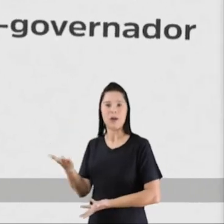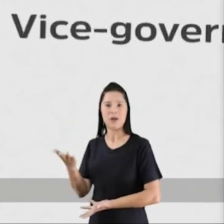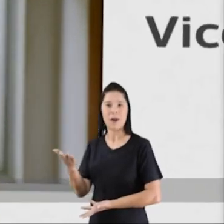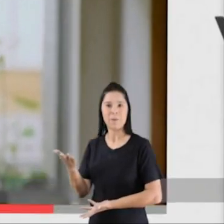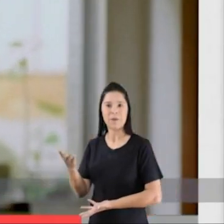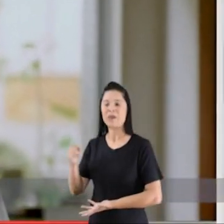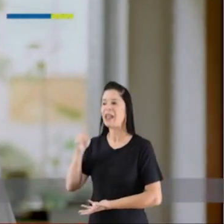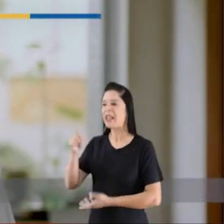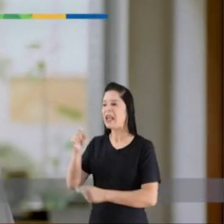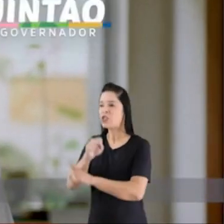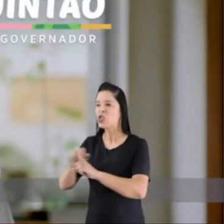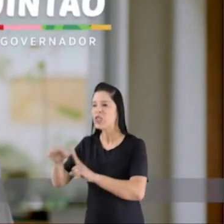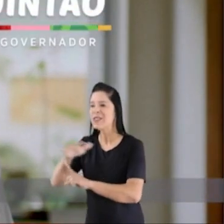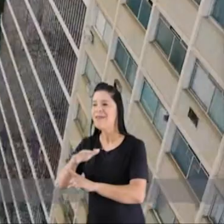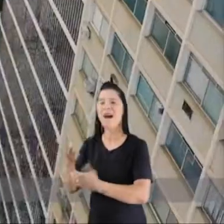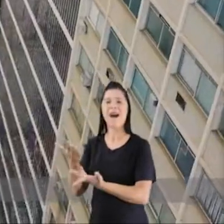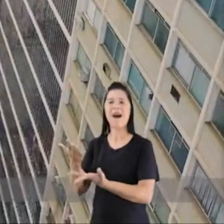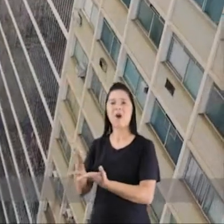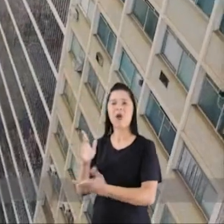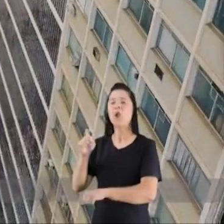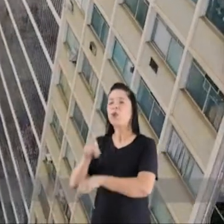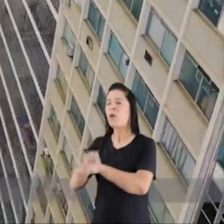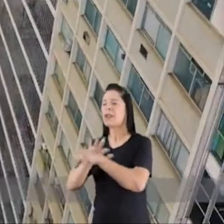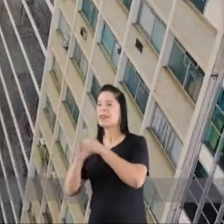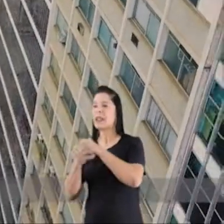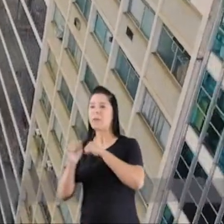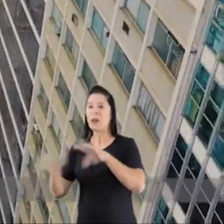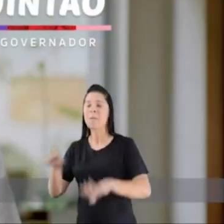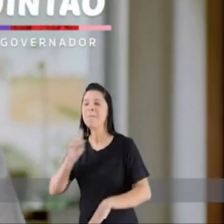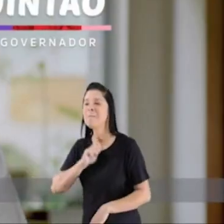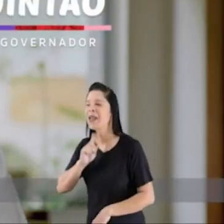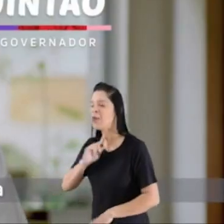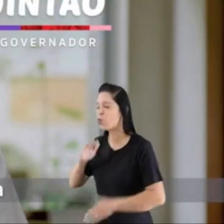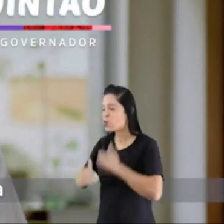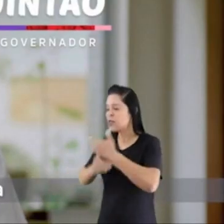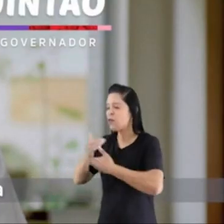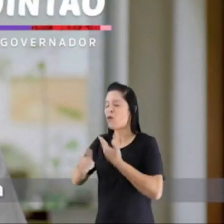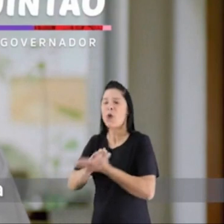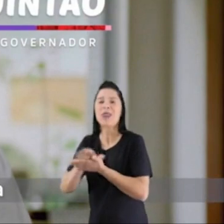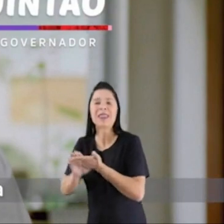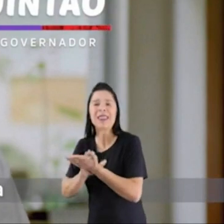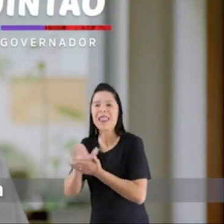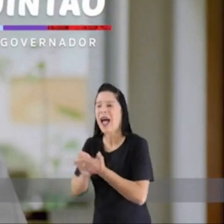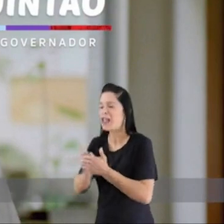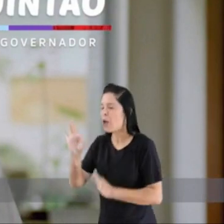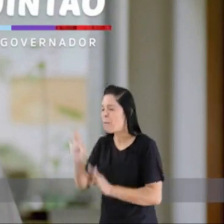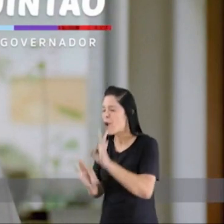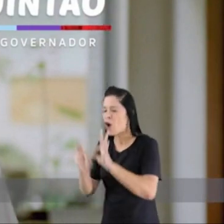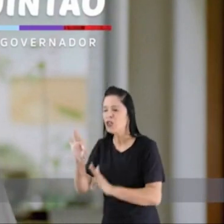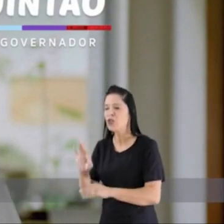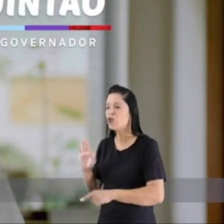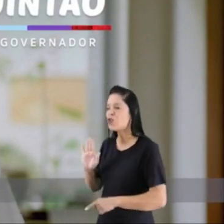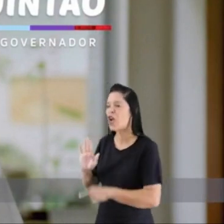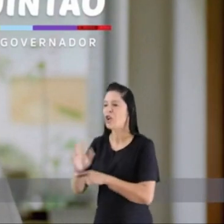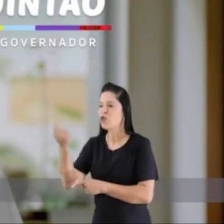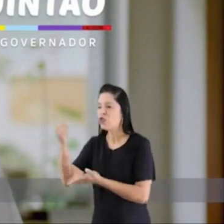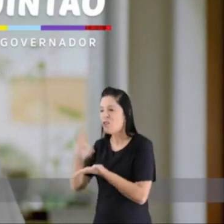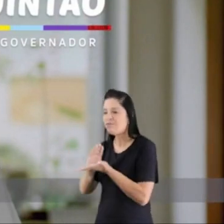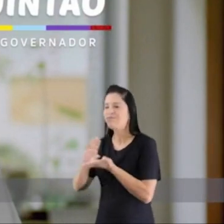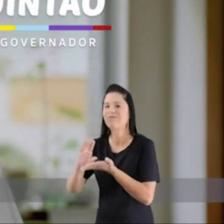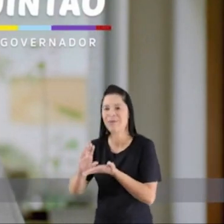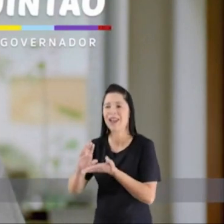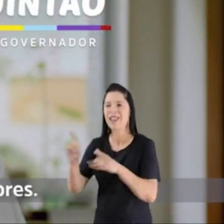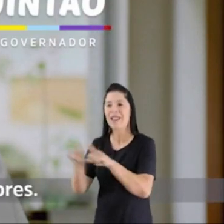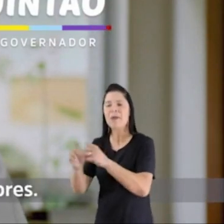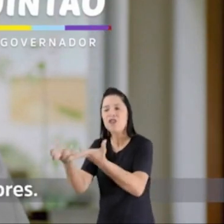na questão social. No meio da pandemia, Minas Gerais não desenvolveu nenhum programa robusto de transferência